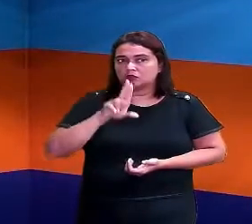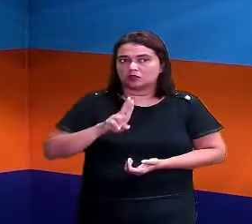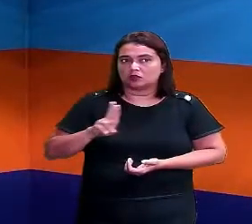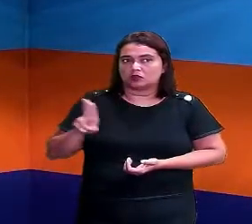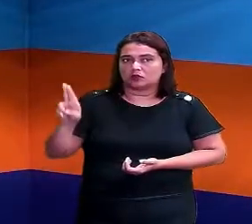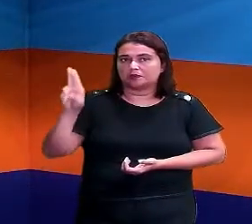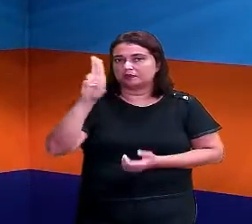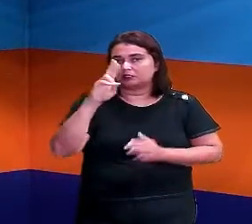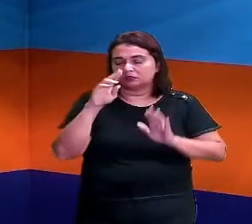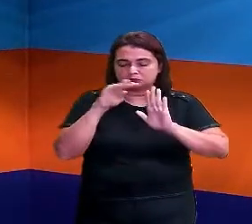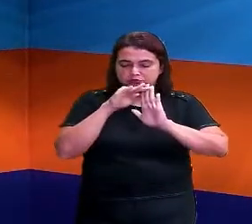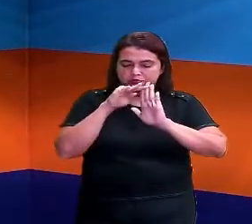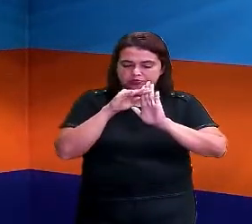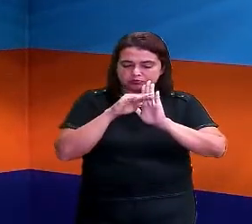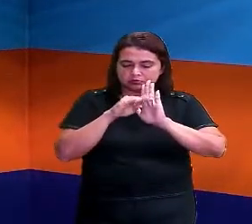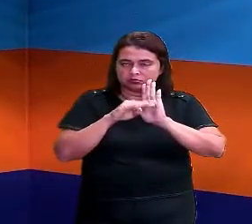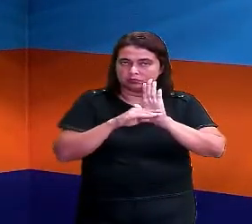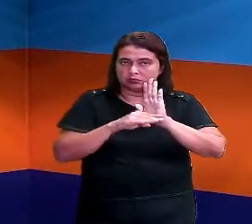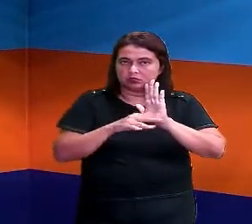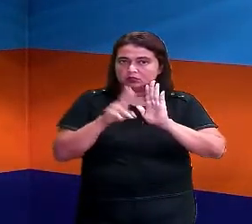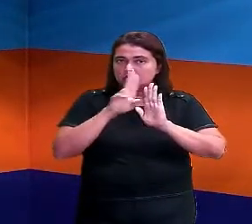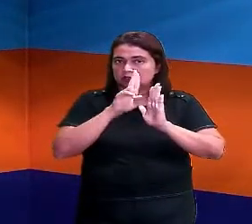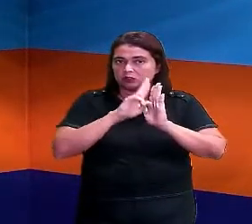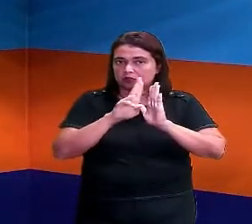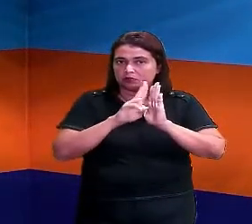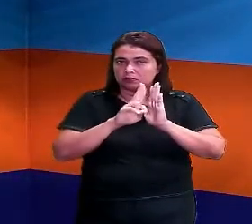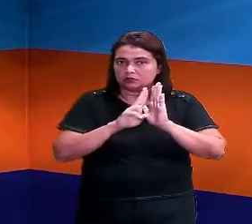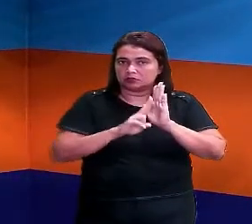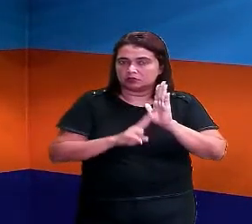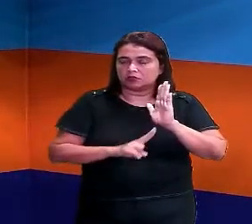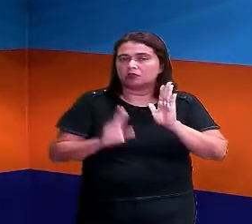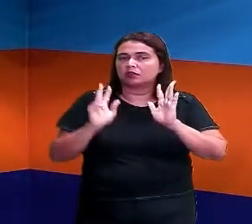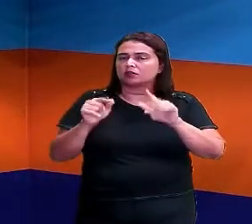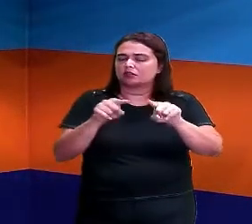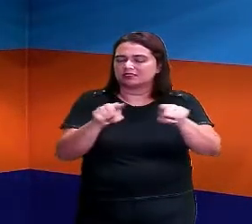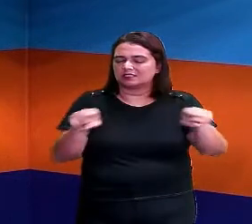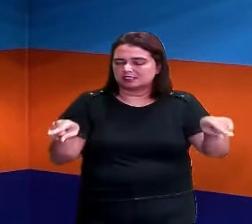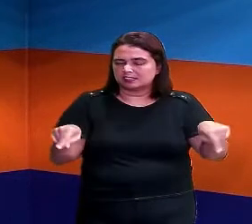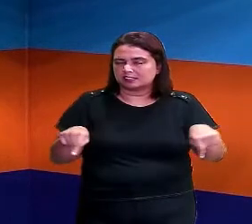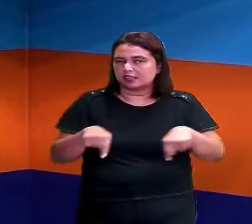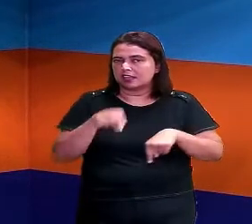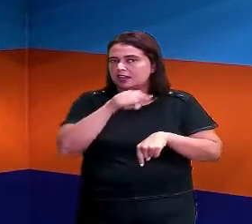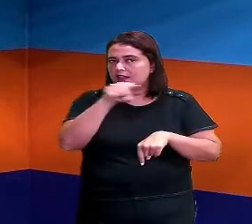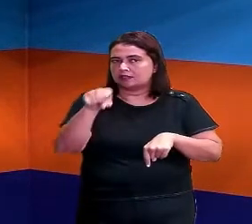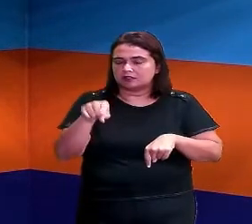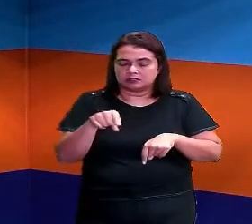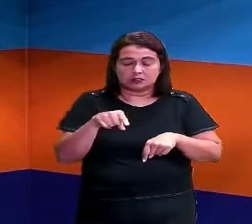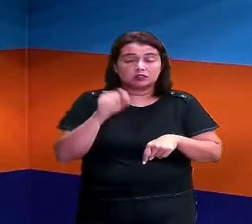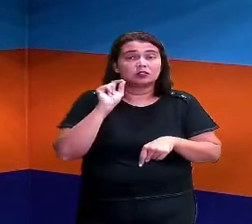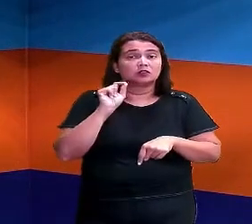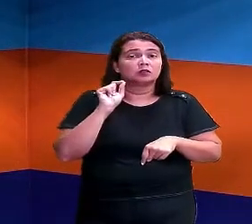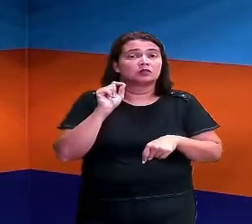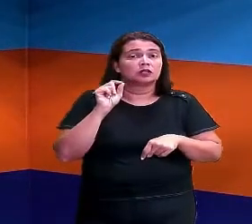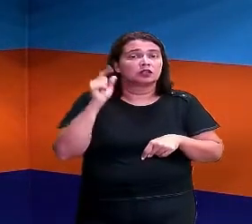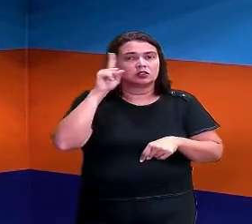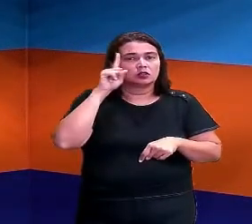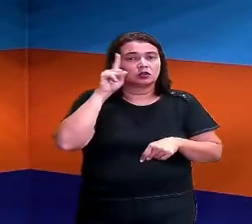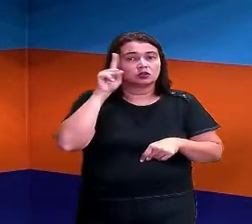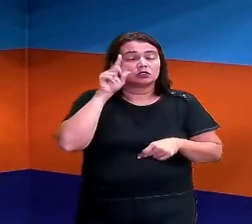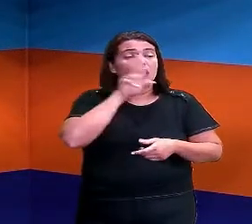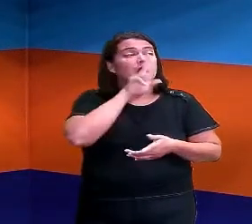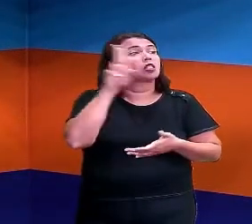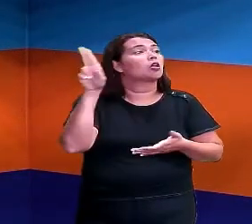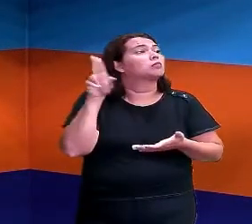lista de nomes. O nome, a chamada da sala onde a professora tem a lista de nome de todos os